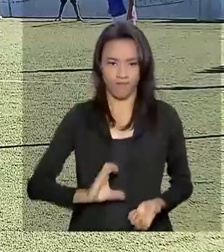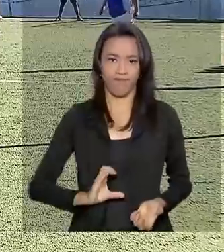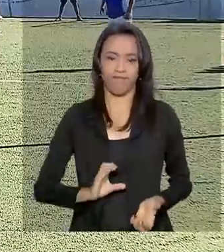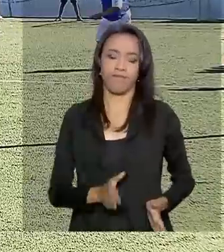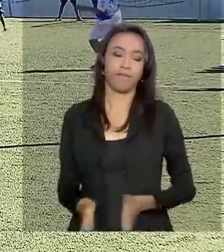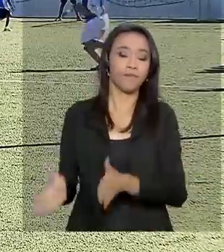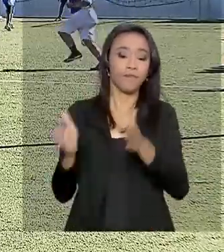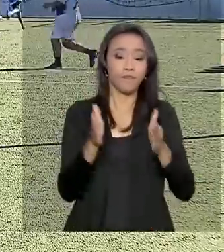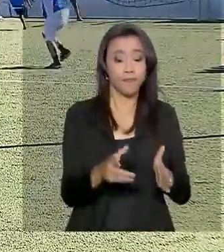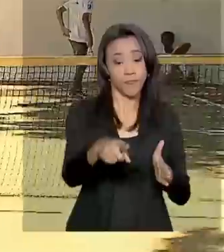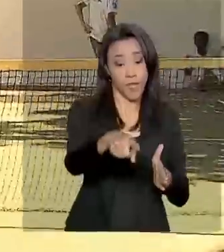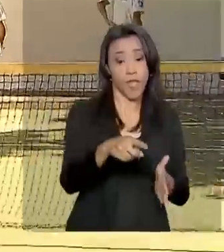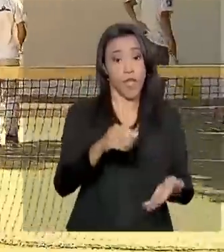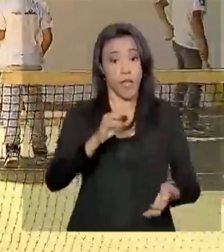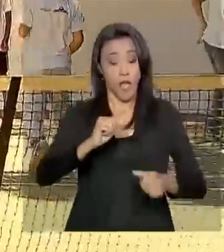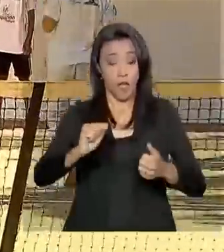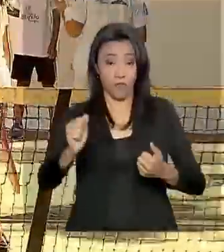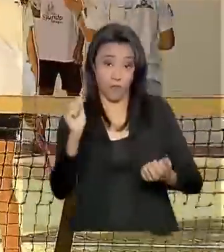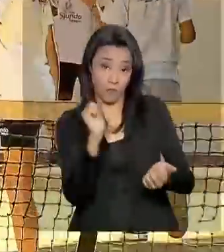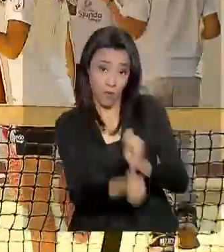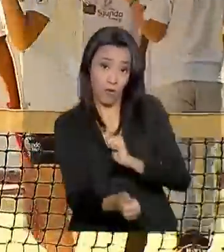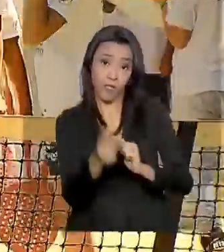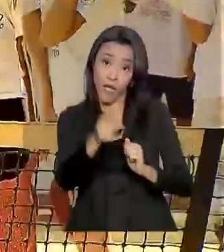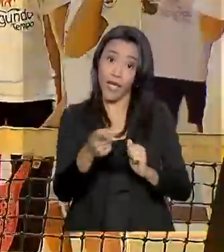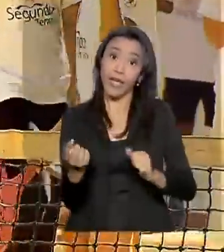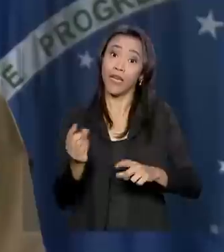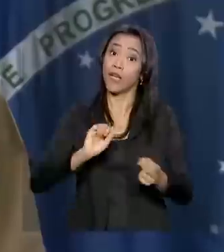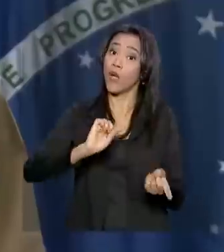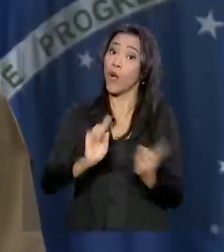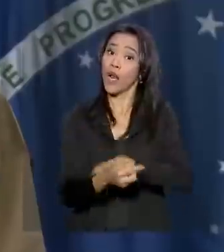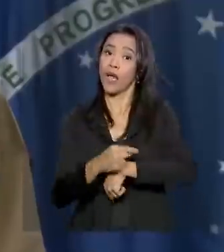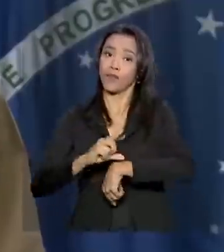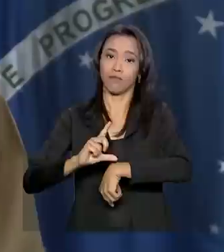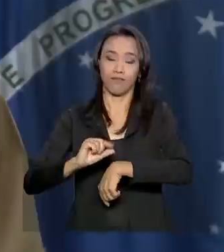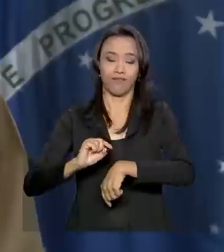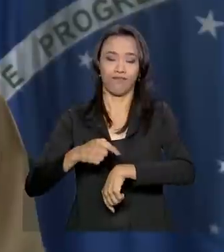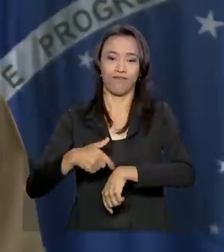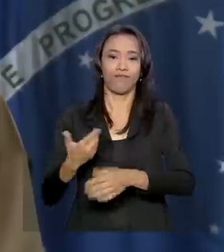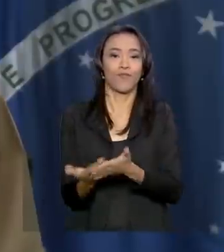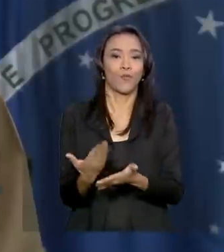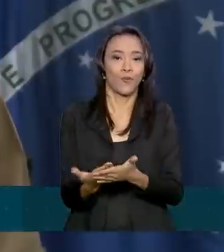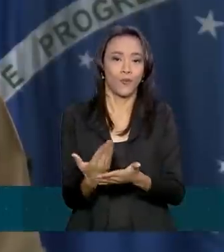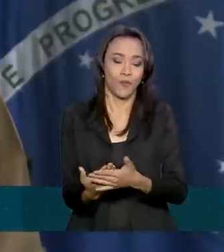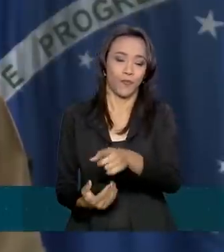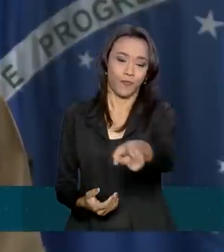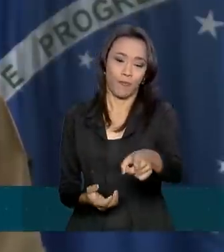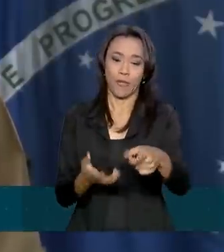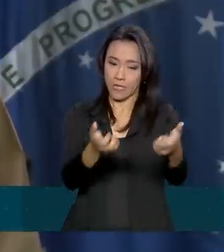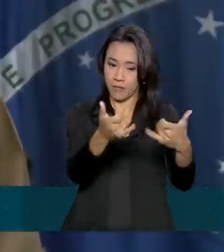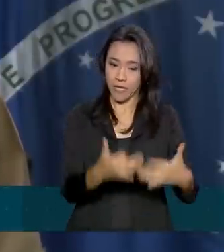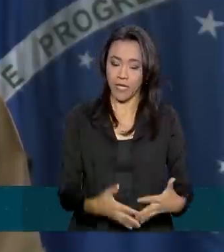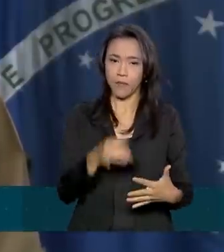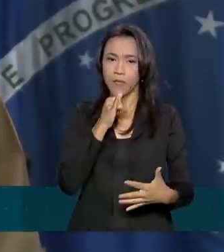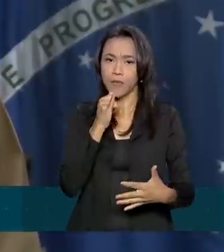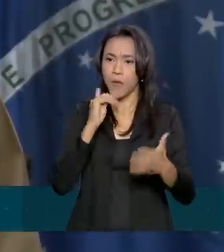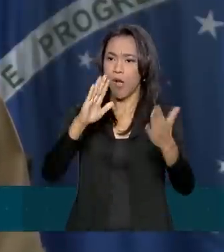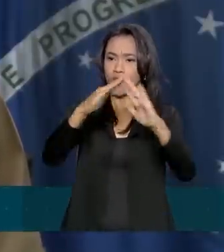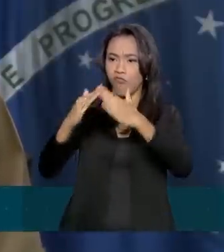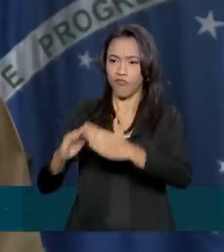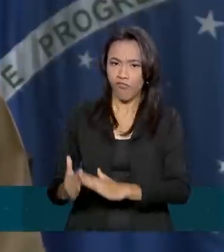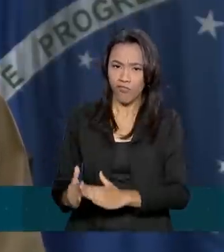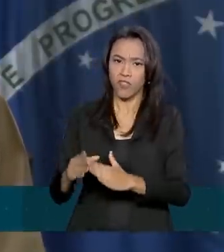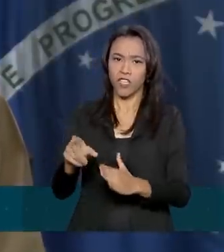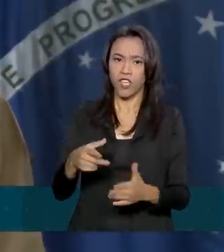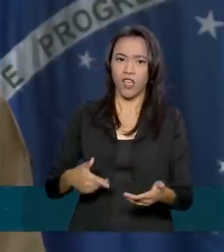As atividades são realizadas no contraturno escolar. Nas comunidades, onde muitas vezes dominadas pelo crime organizado,